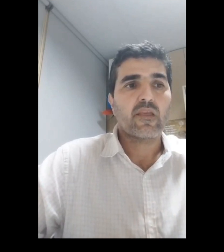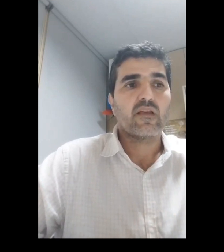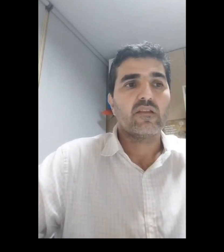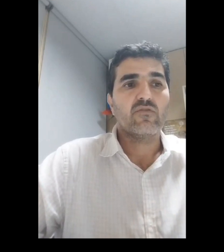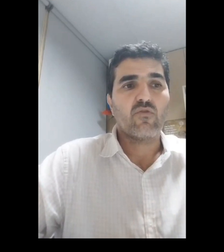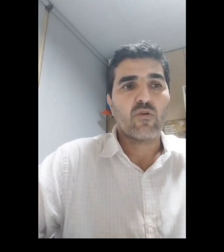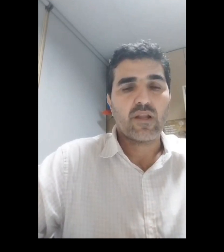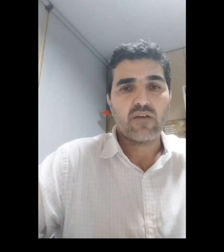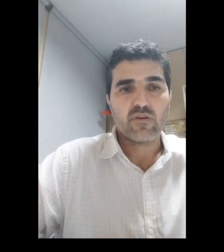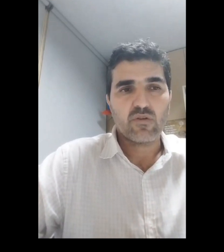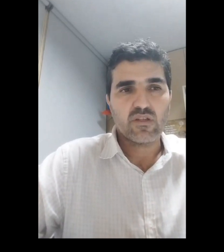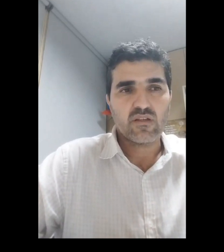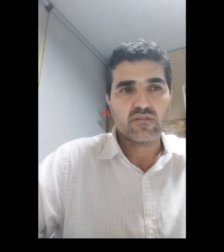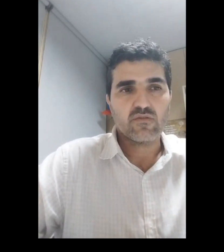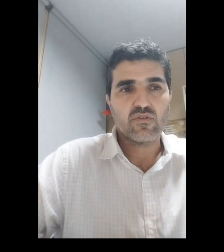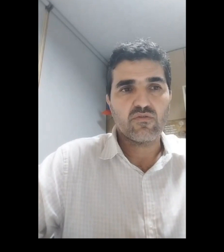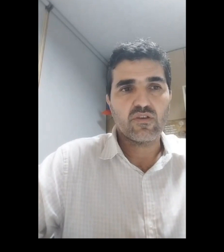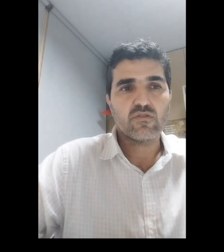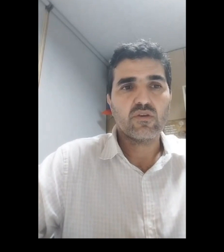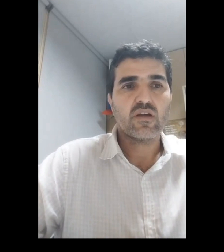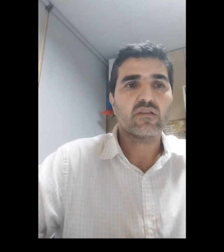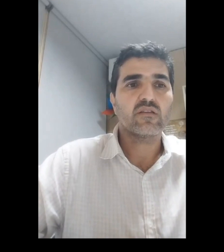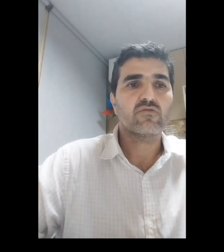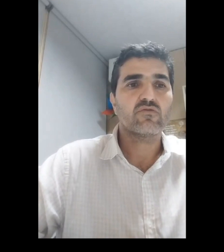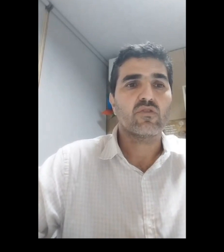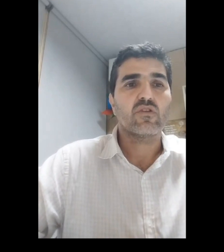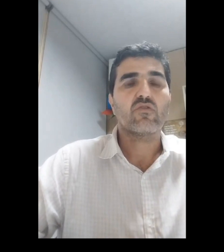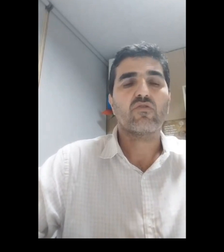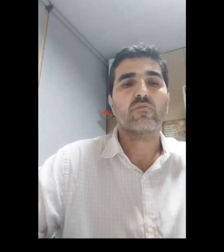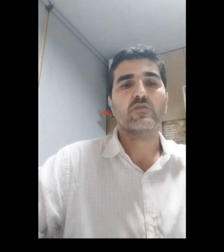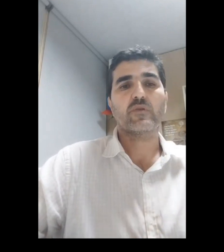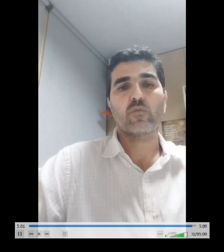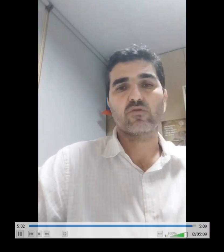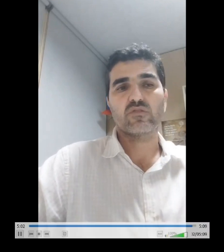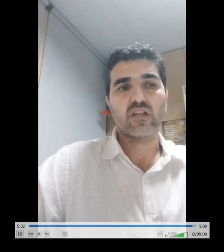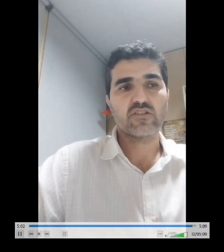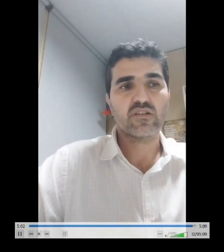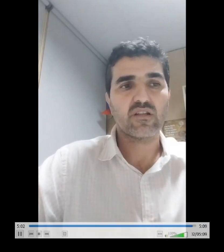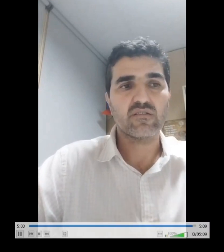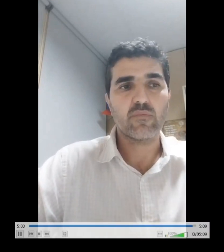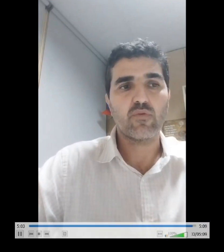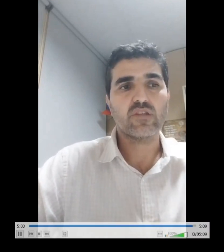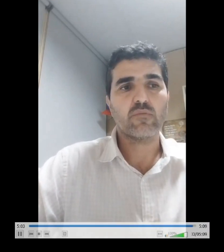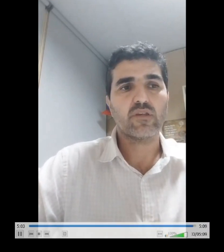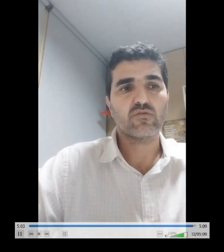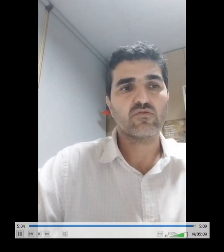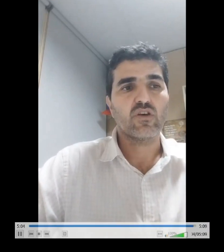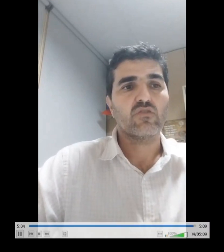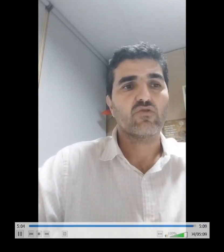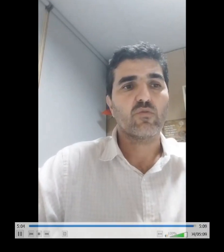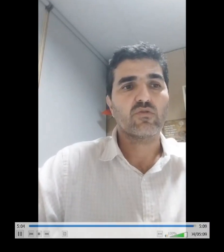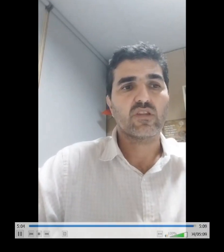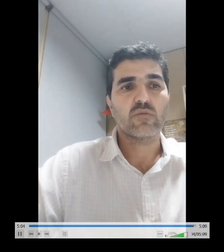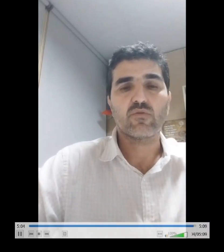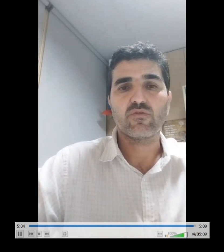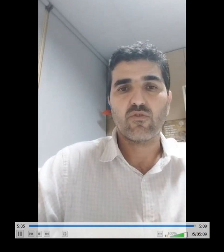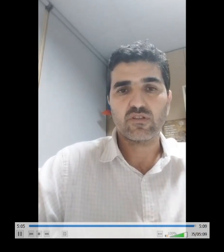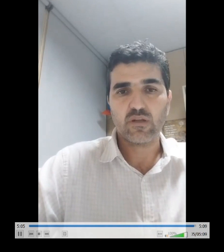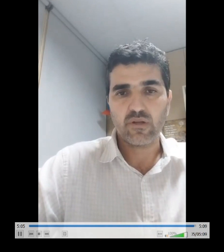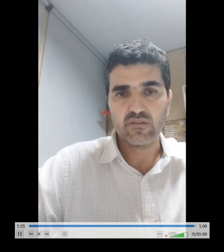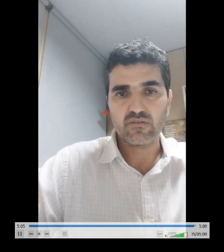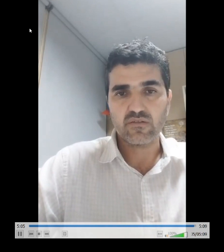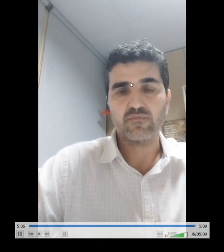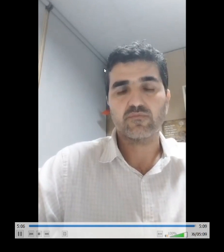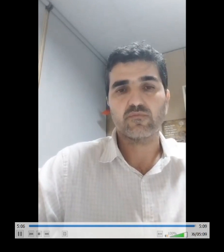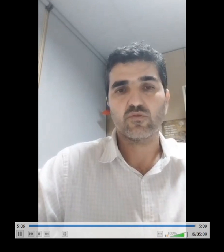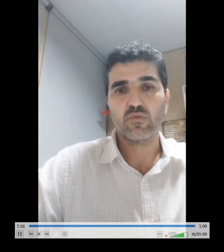devolvo a palavra à coordenação do evento e agradeço novamente pela oportunidade de trazer apontamentos sobre o tema no